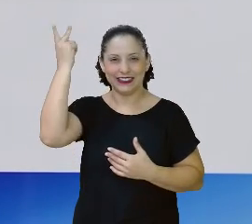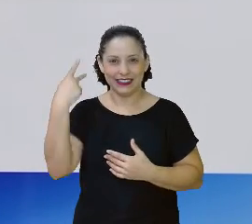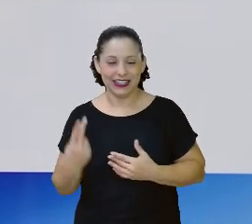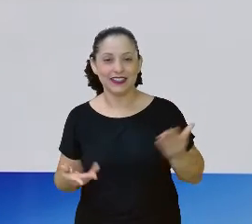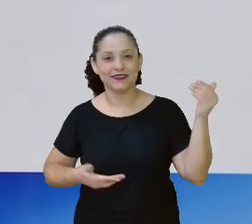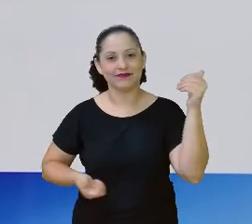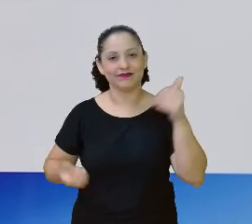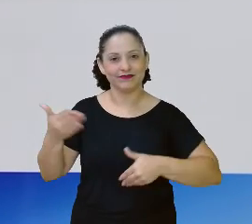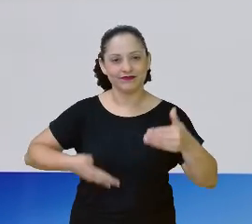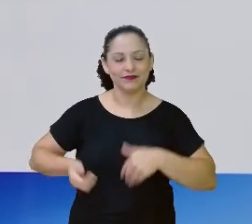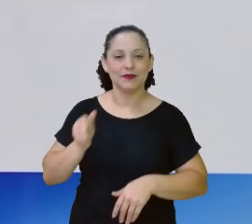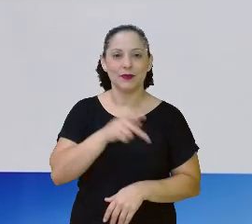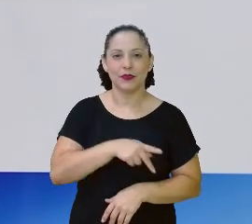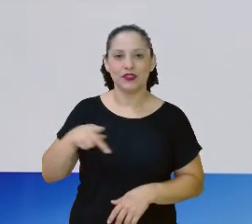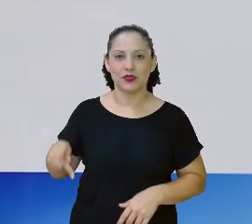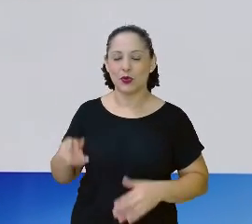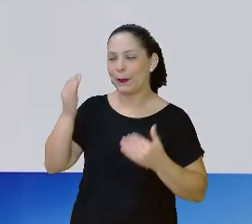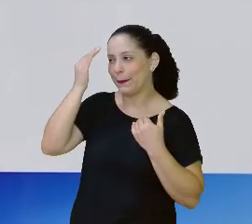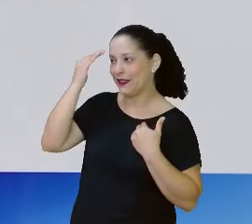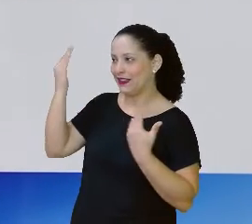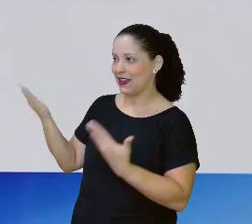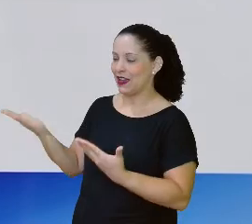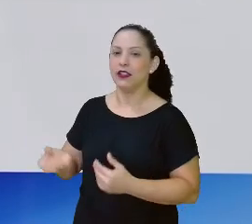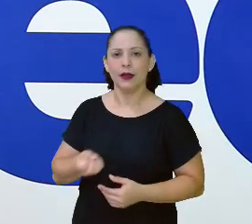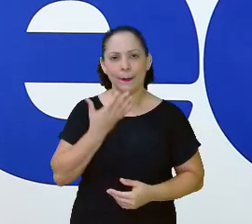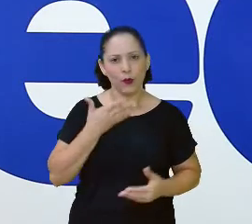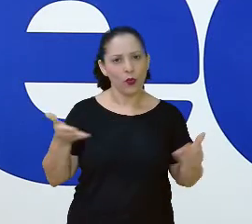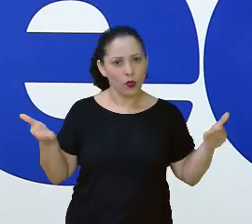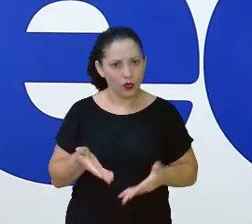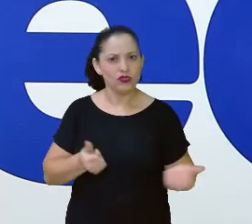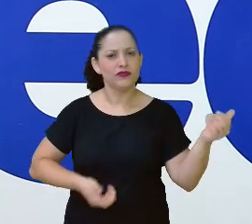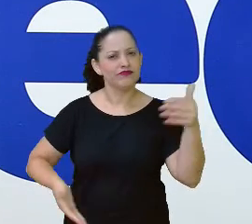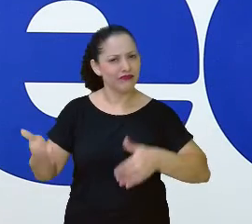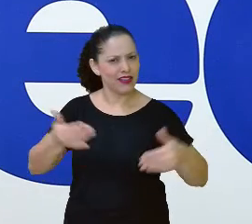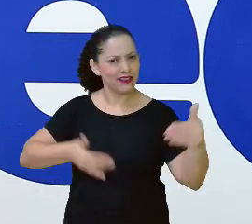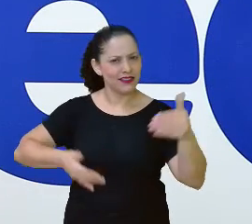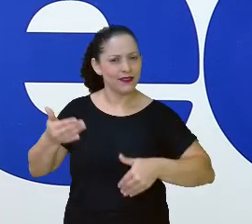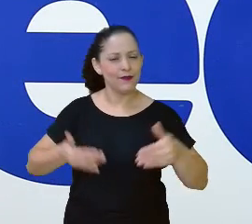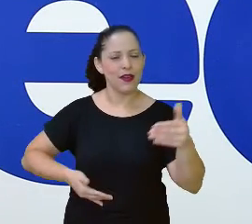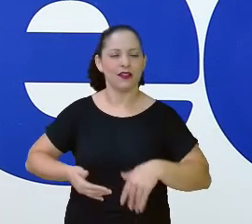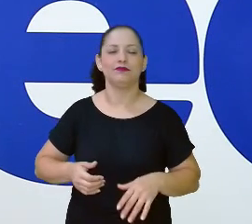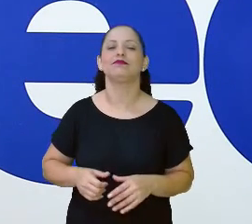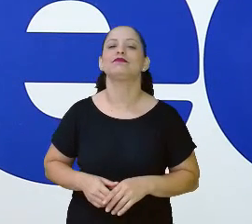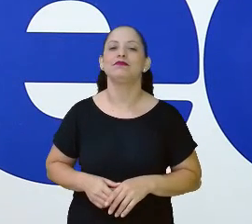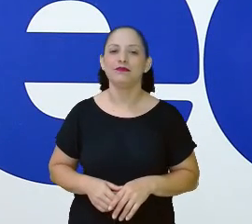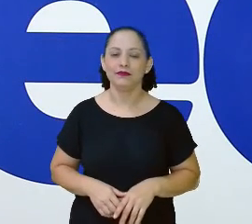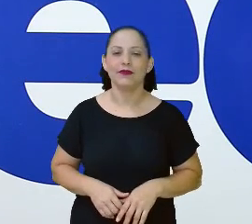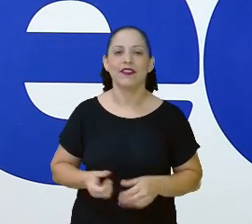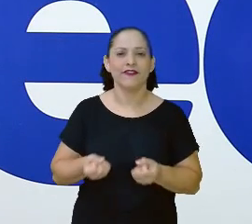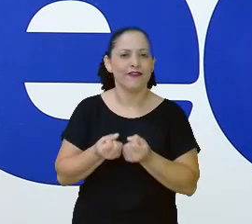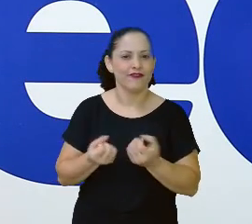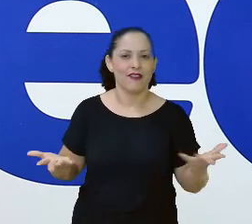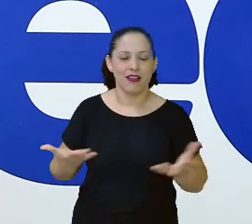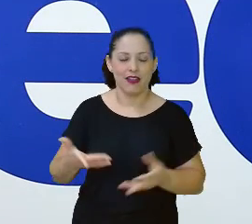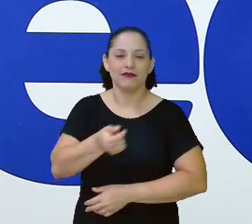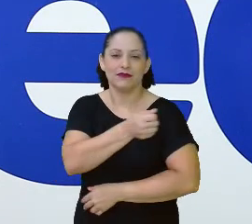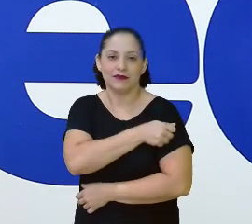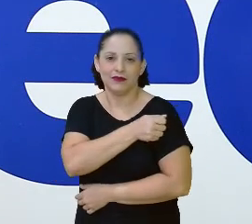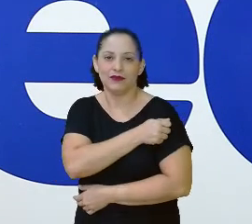participação. Professor Givanilson, muito obrigada. E que bom que eles participaram hoje, não Eu agradeço. Estão participando bastante aqui. Luan, Diego,